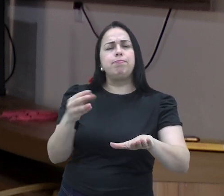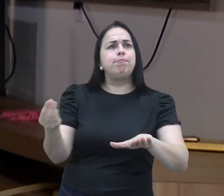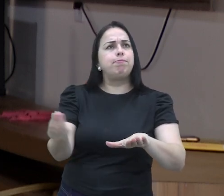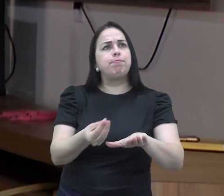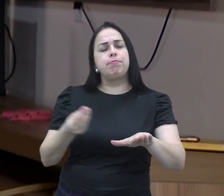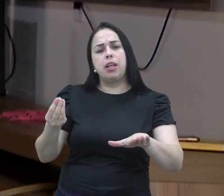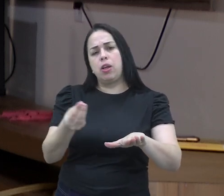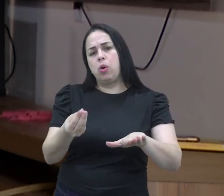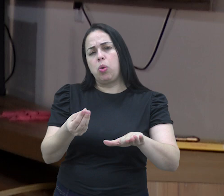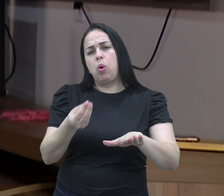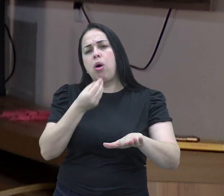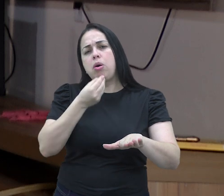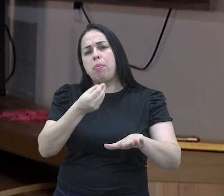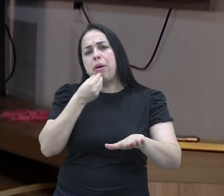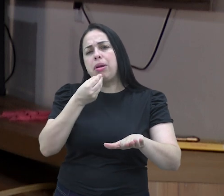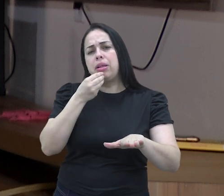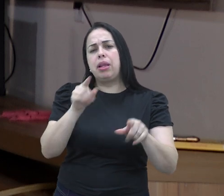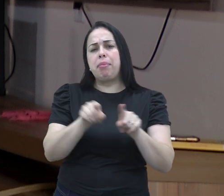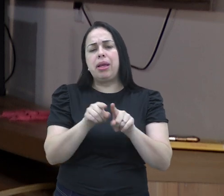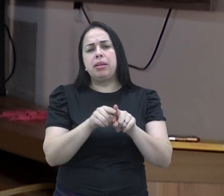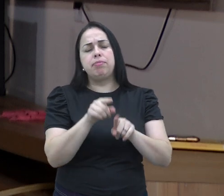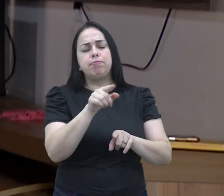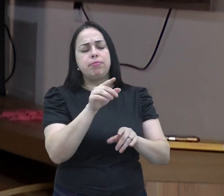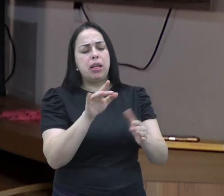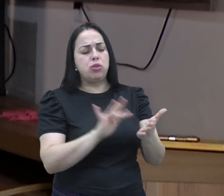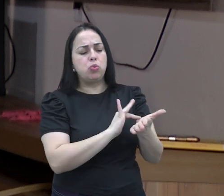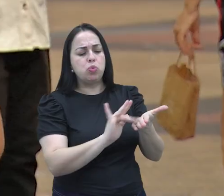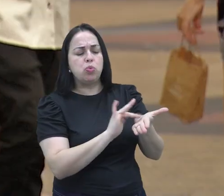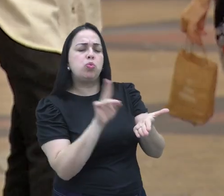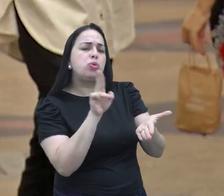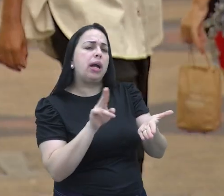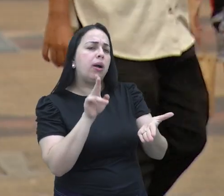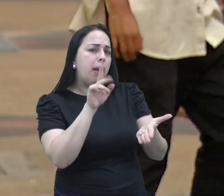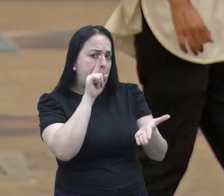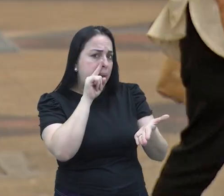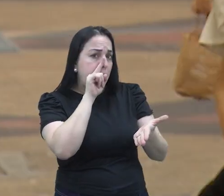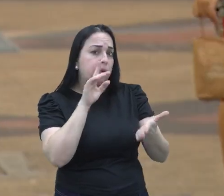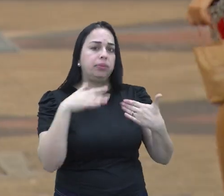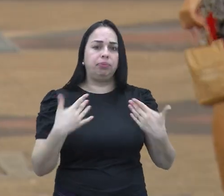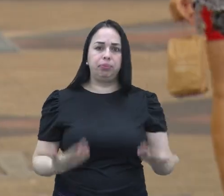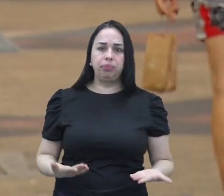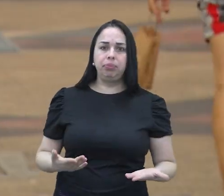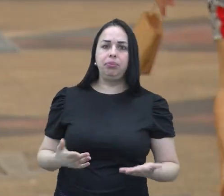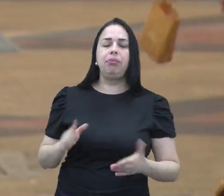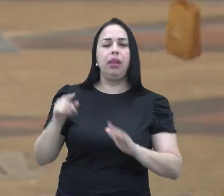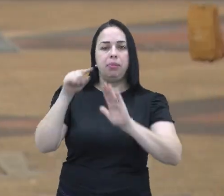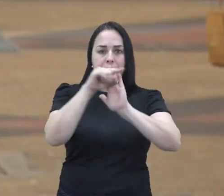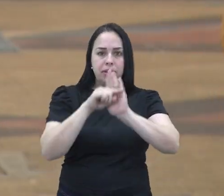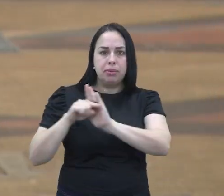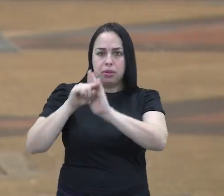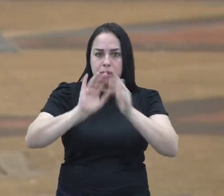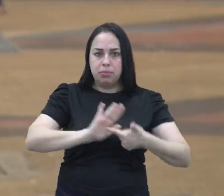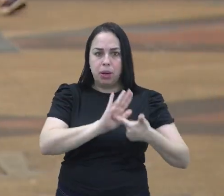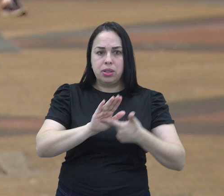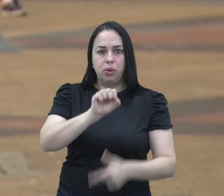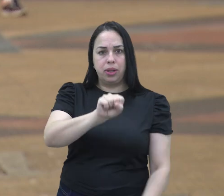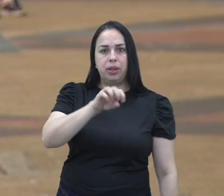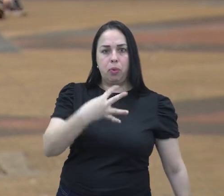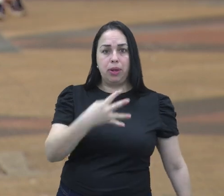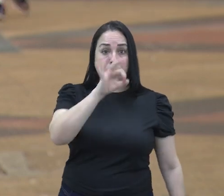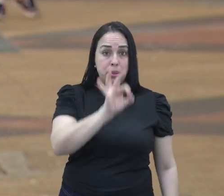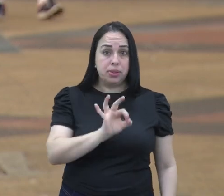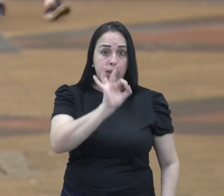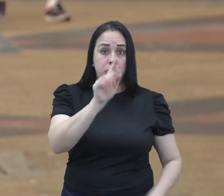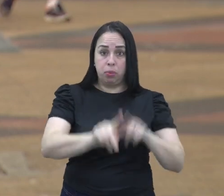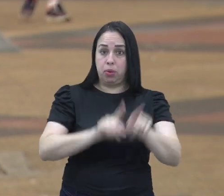as oportunidades e os perigos de ter internet. Uma pesquisa do Comitê Gestor da Internet no Brasil aponta que